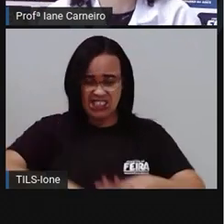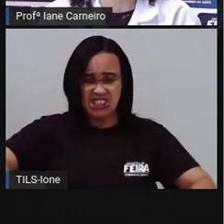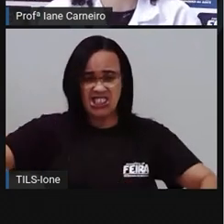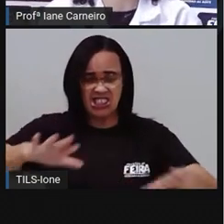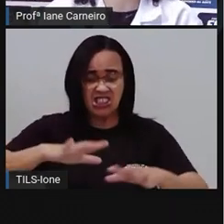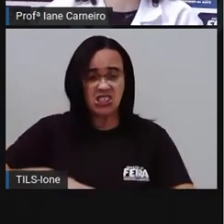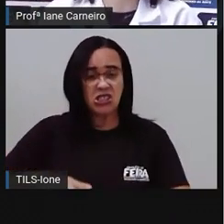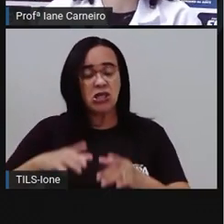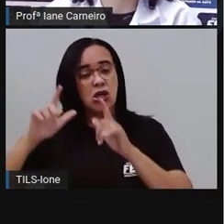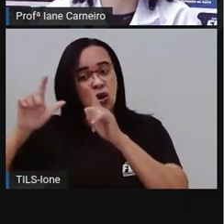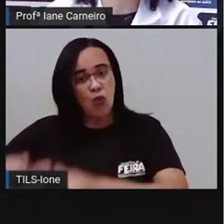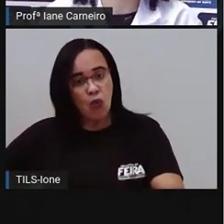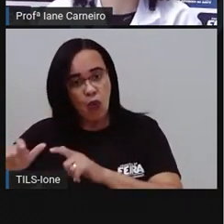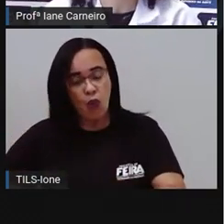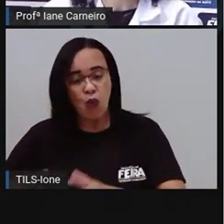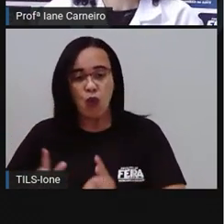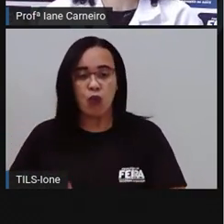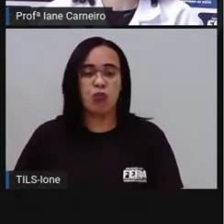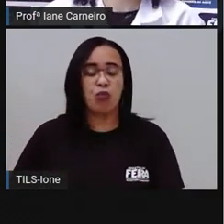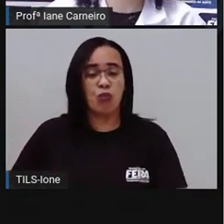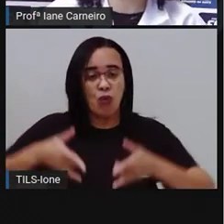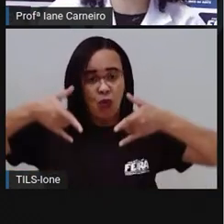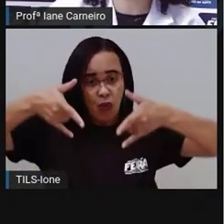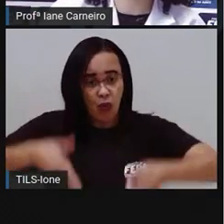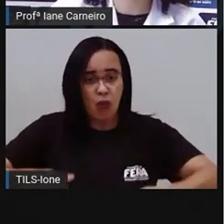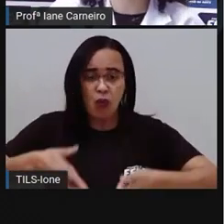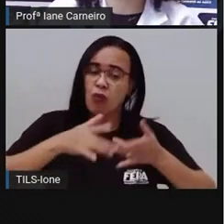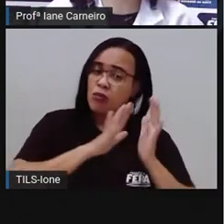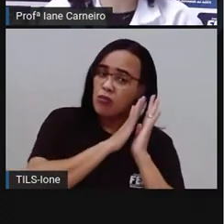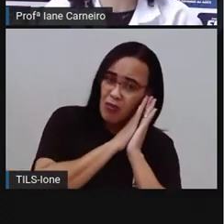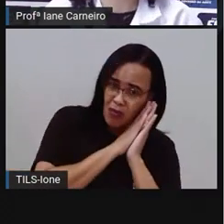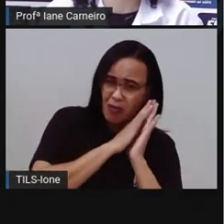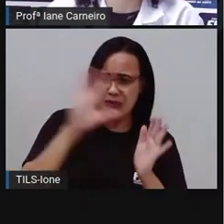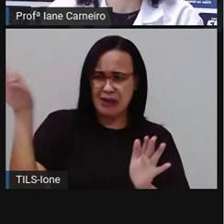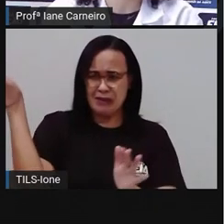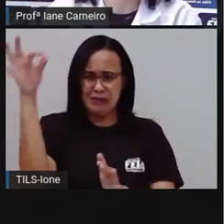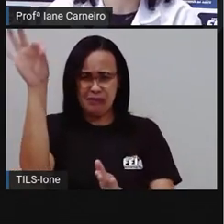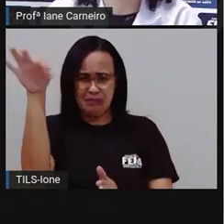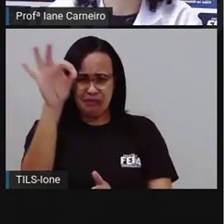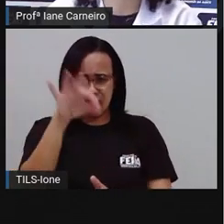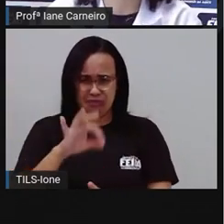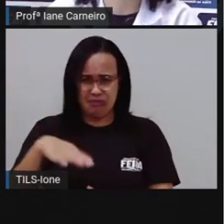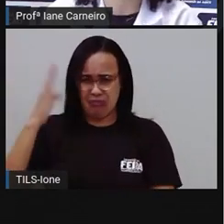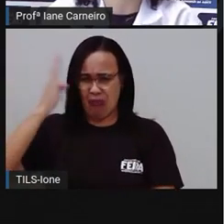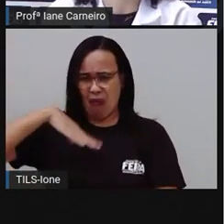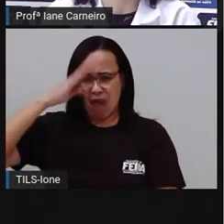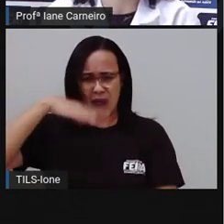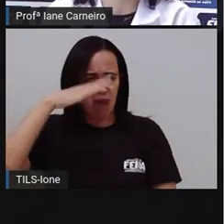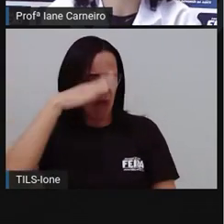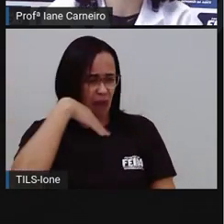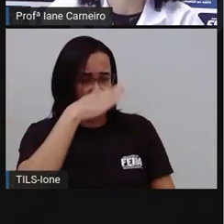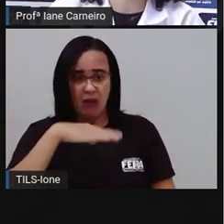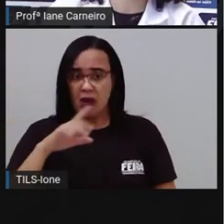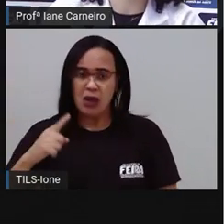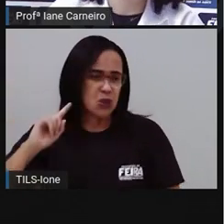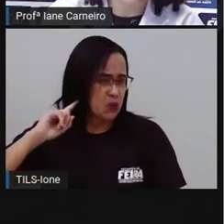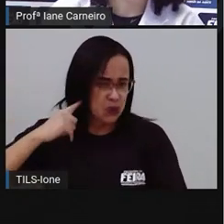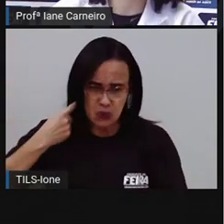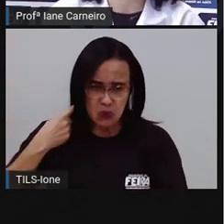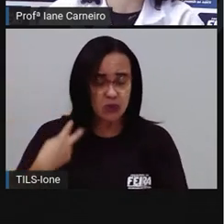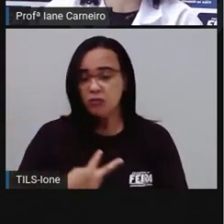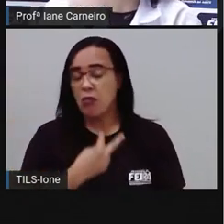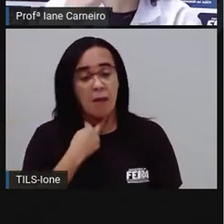limpar esses ambientes. Os insetos, né? Lembram que a Pró já falou com vocês, que a gente não pode deixar a embalagem de alimento aberto nos